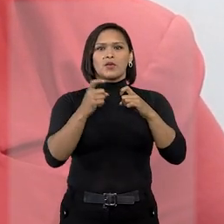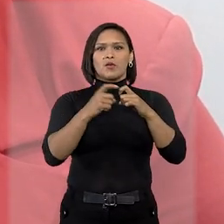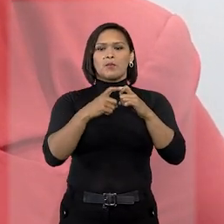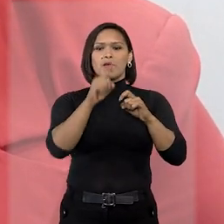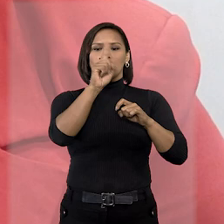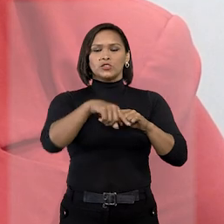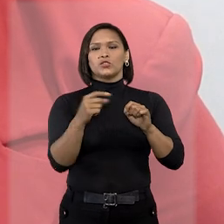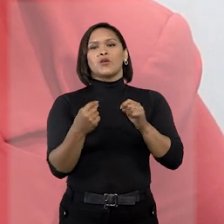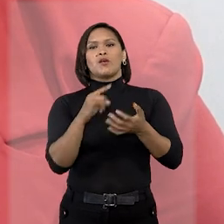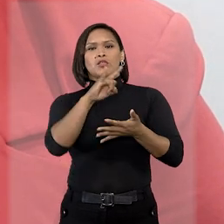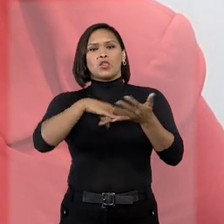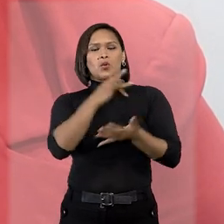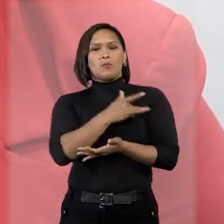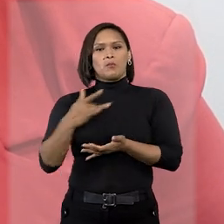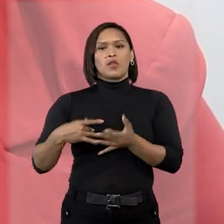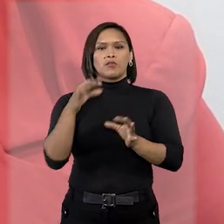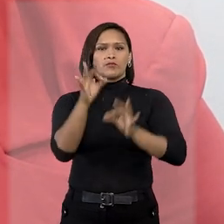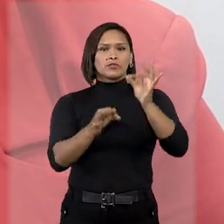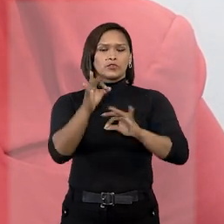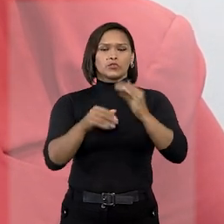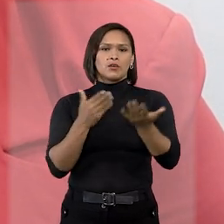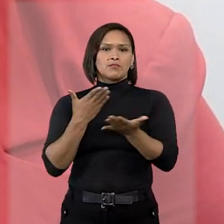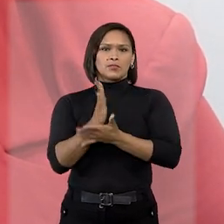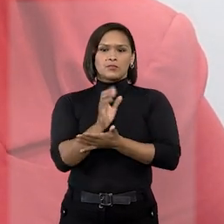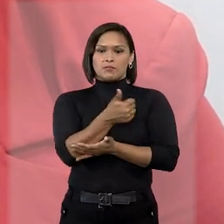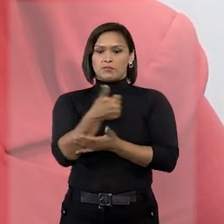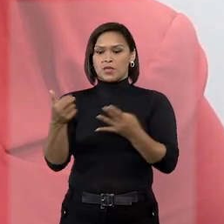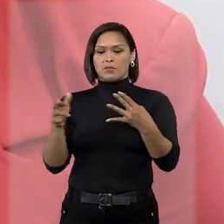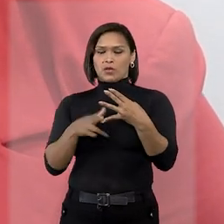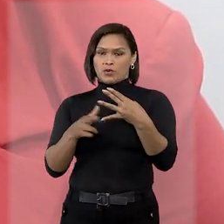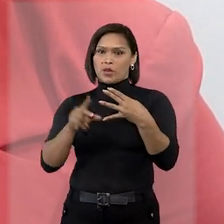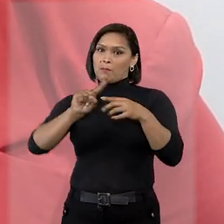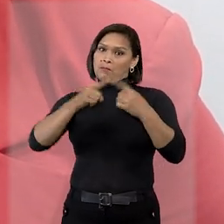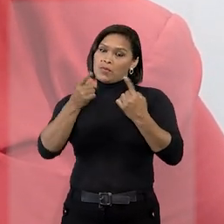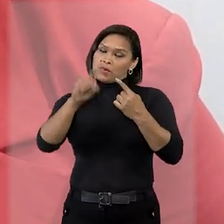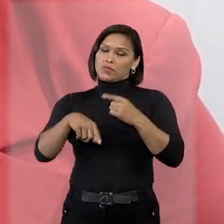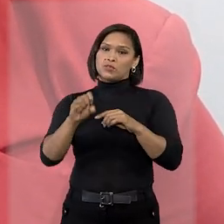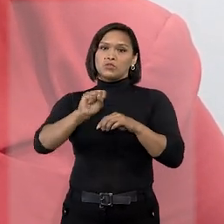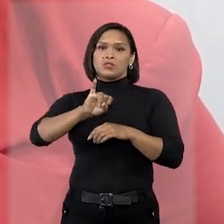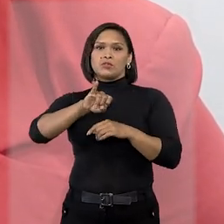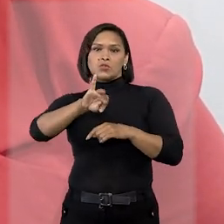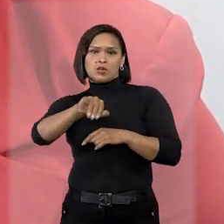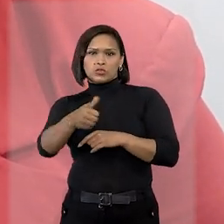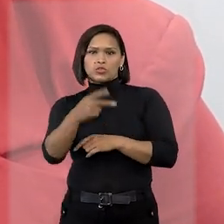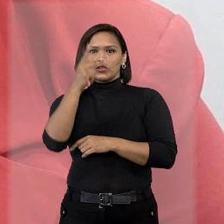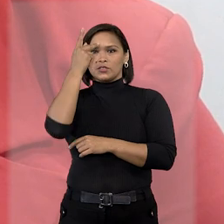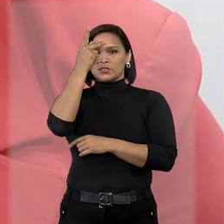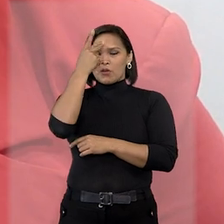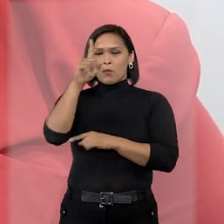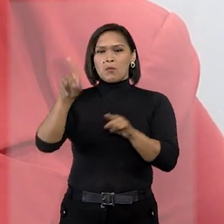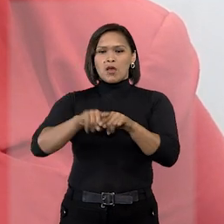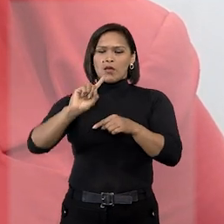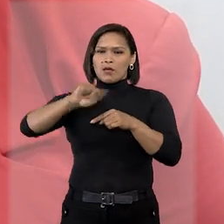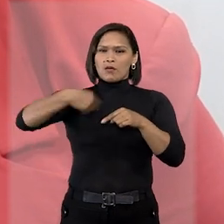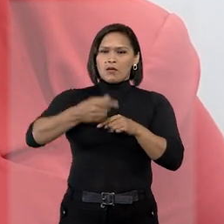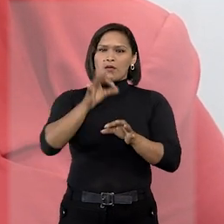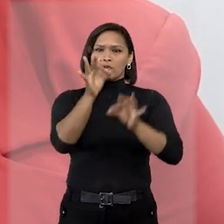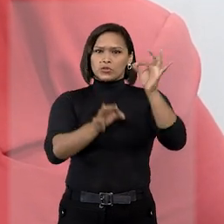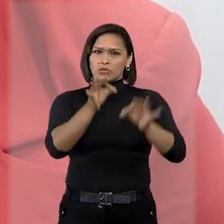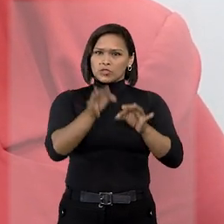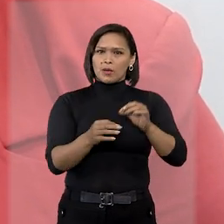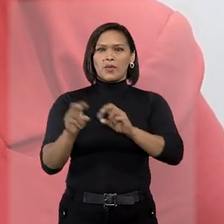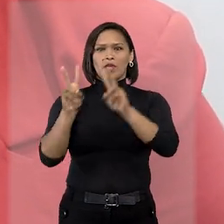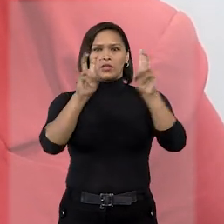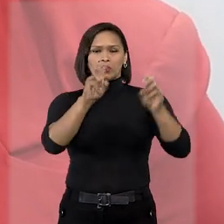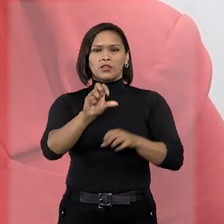da beneficiária do plano foi julgado procedente em primeiro grau, mas o Tribunal de Justiça de São Paulo, após o julgamento